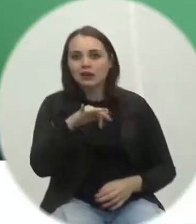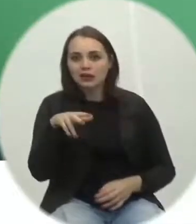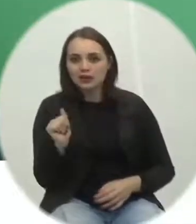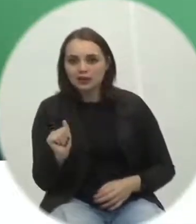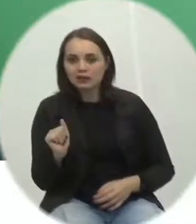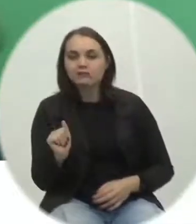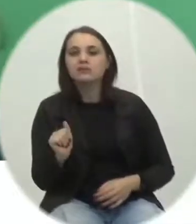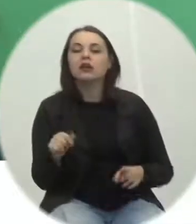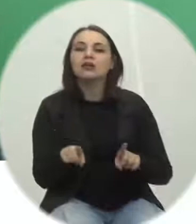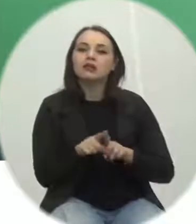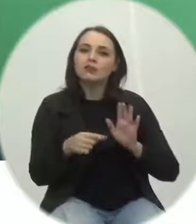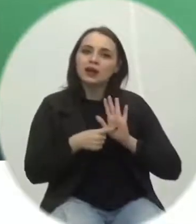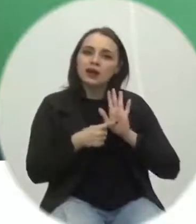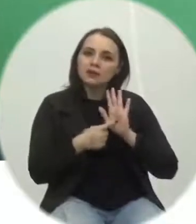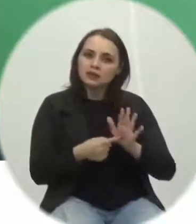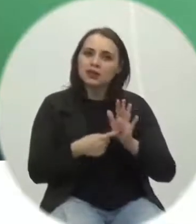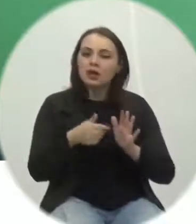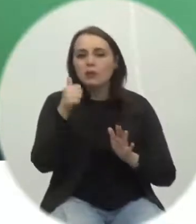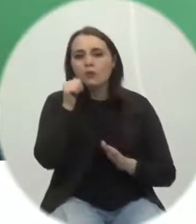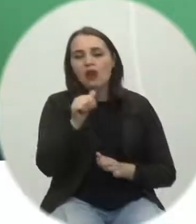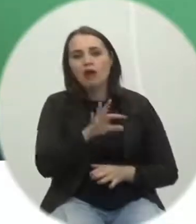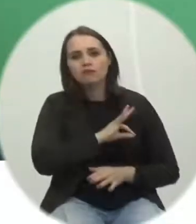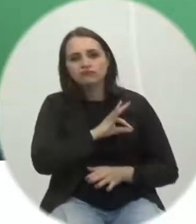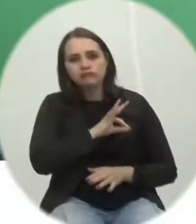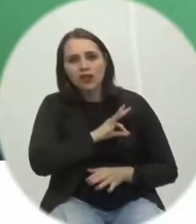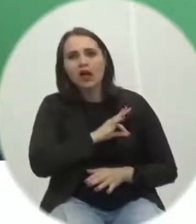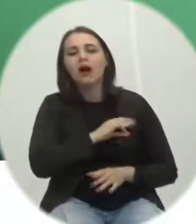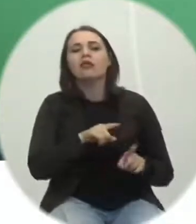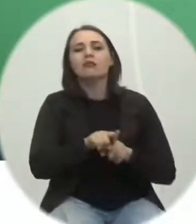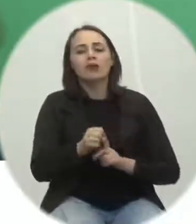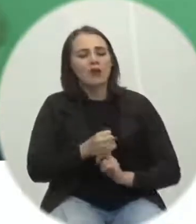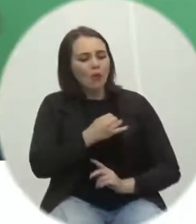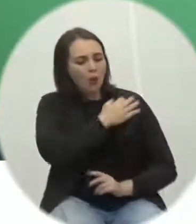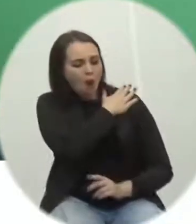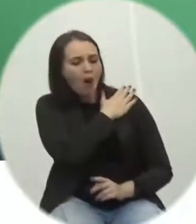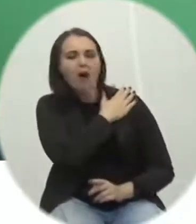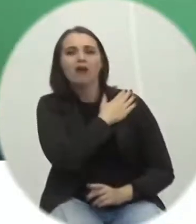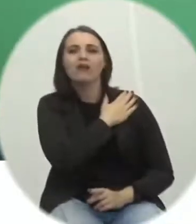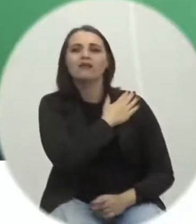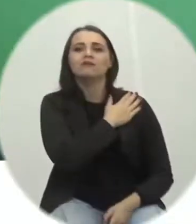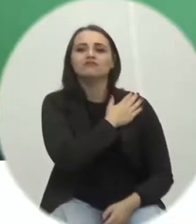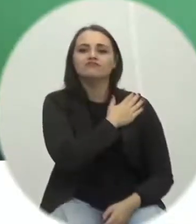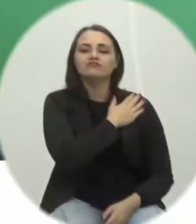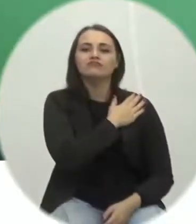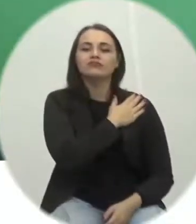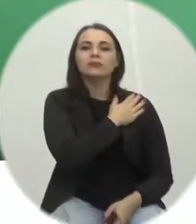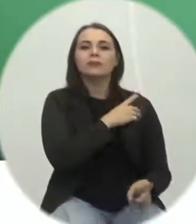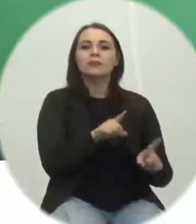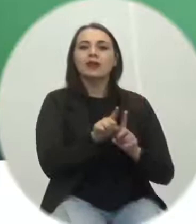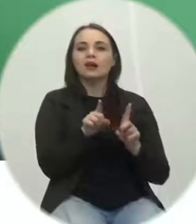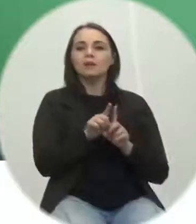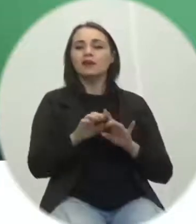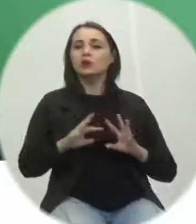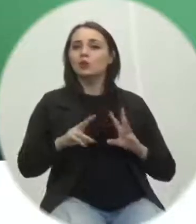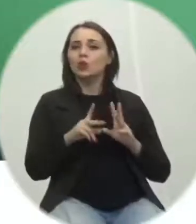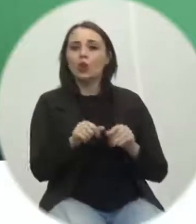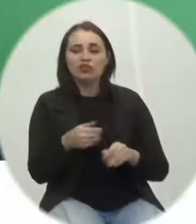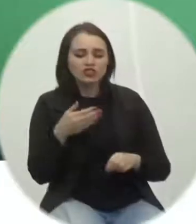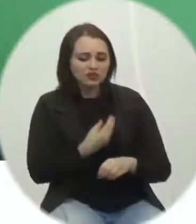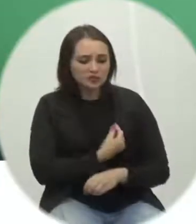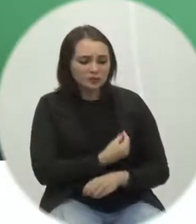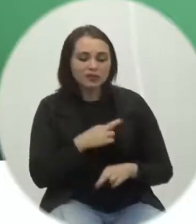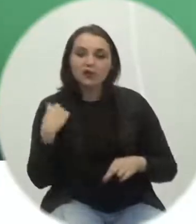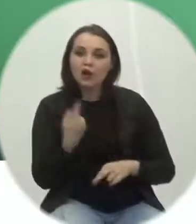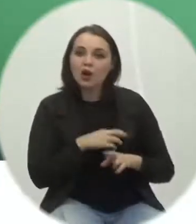pela soldada Rafaela e também pelo Coronel Fraga, também o Tenente Coronel Dmitry, que estiveram presentes nas